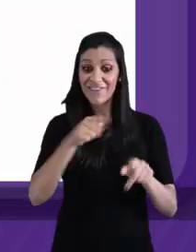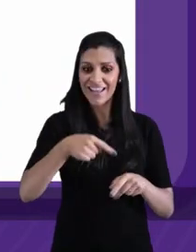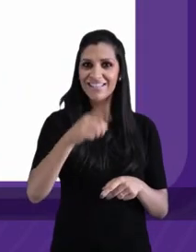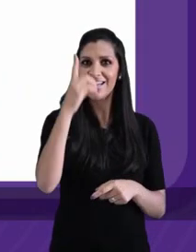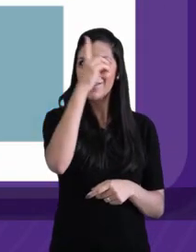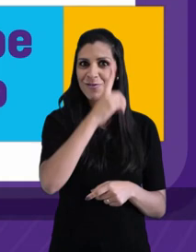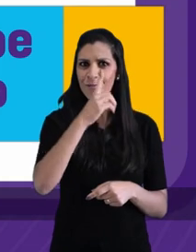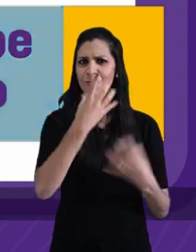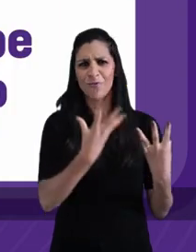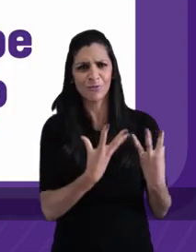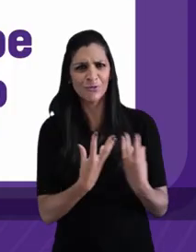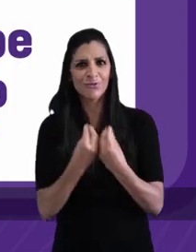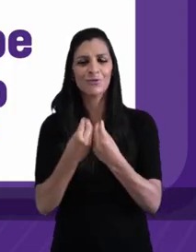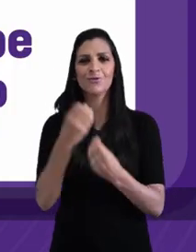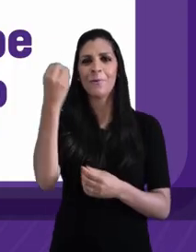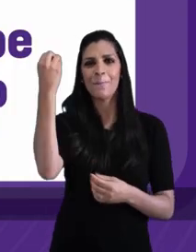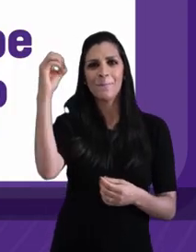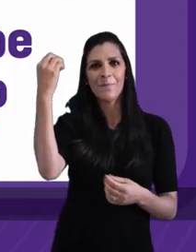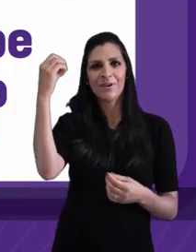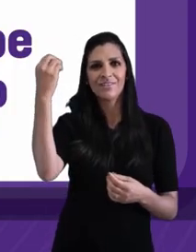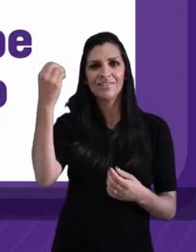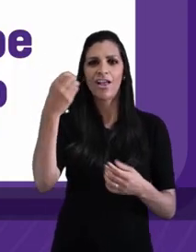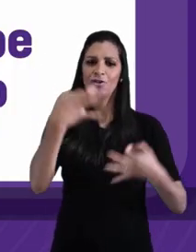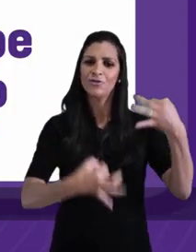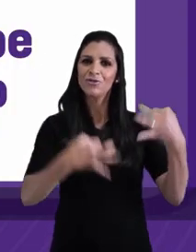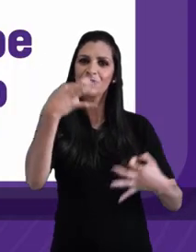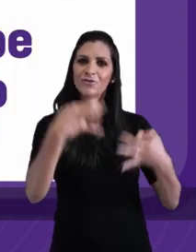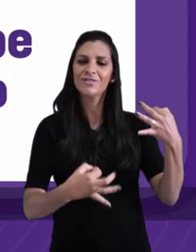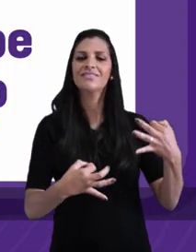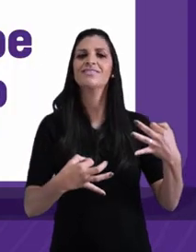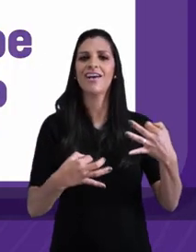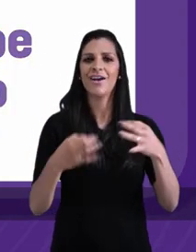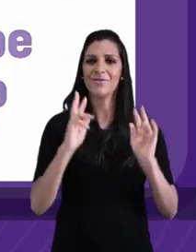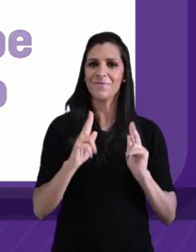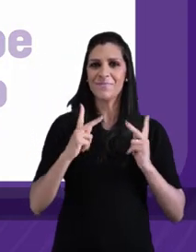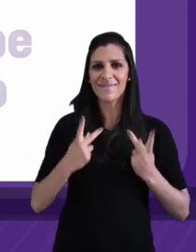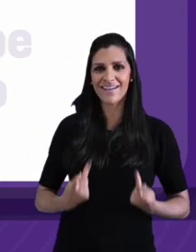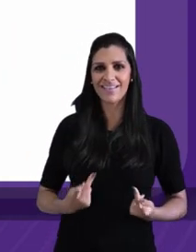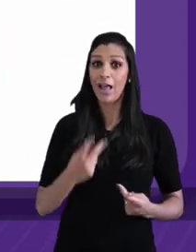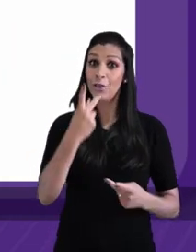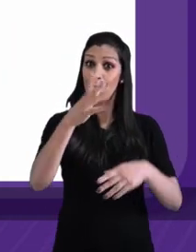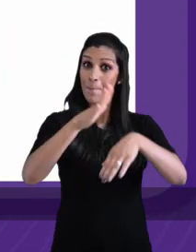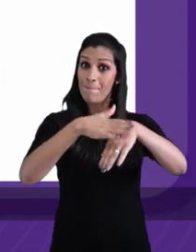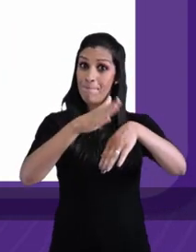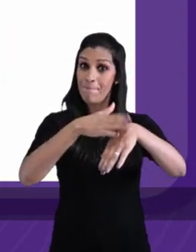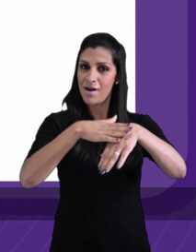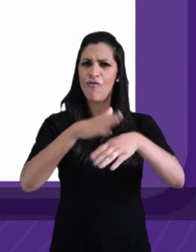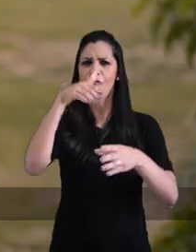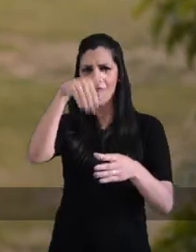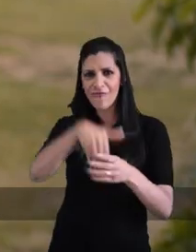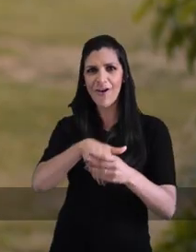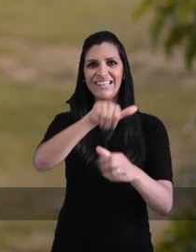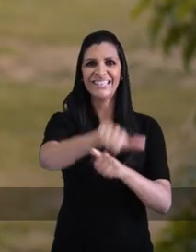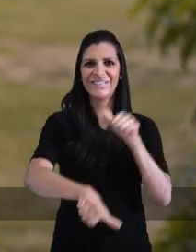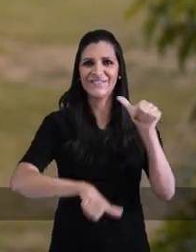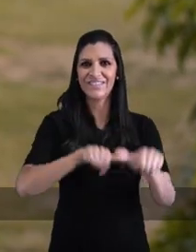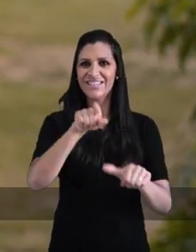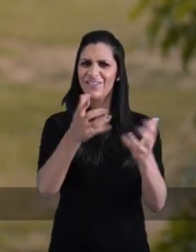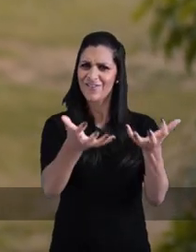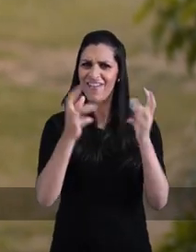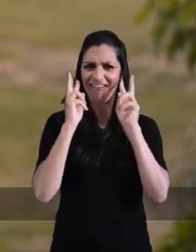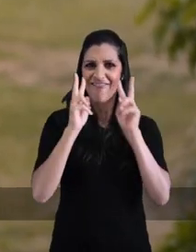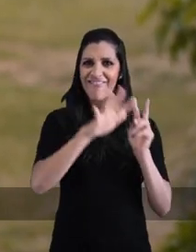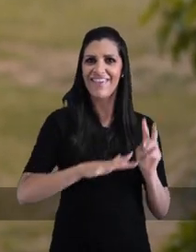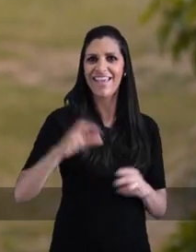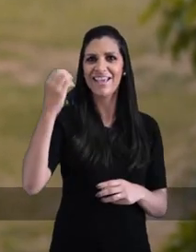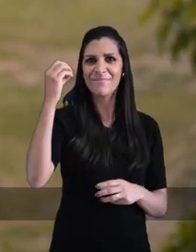Você ficar em casa esperando que vão votar por você, não vão. Então você tem que ir lá, você tem que votar. Tu quer mudar Porto Alegre e não